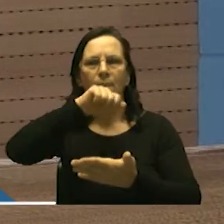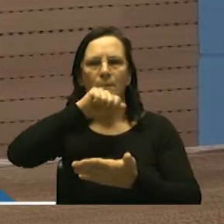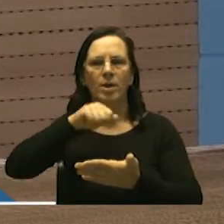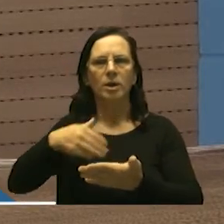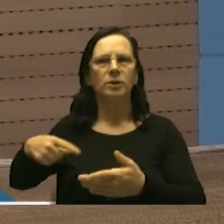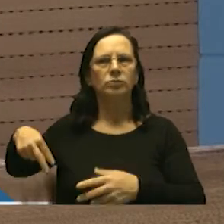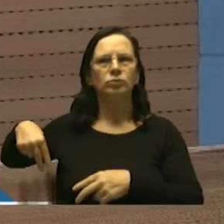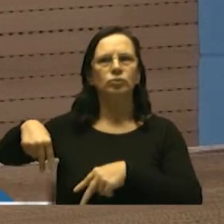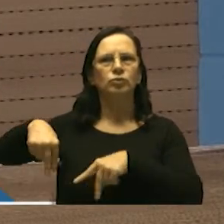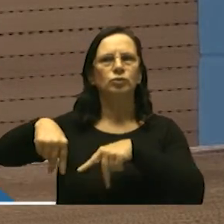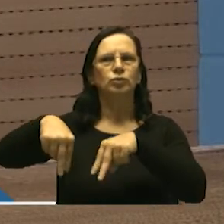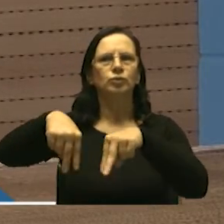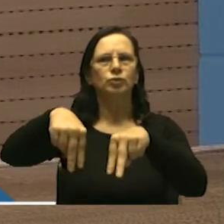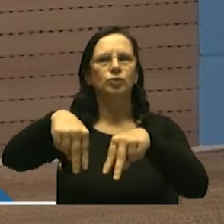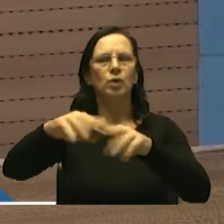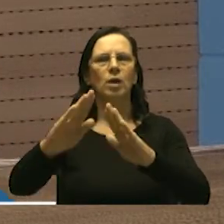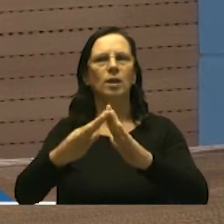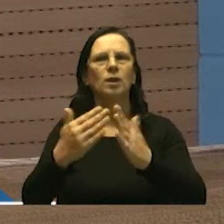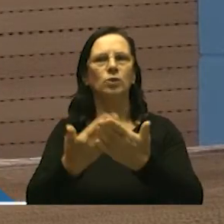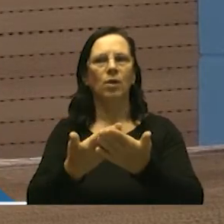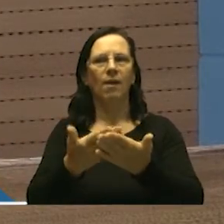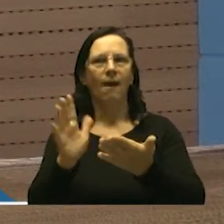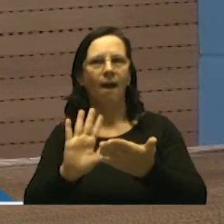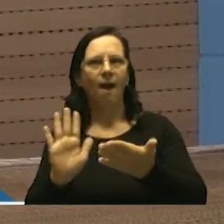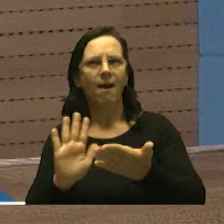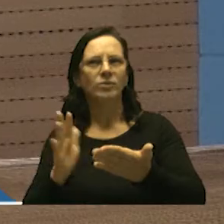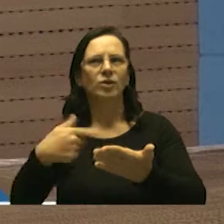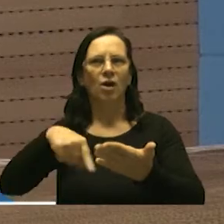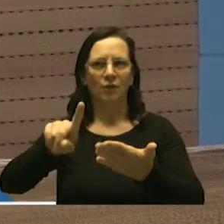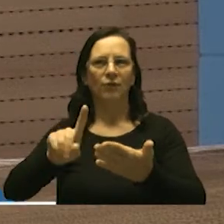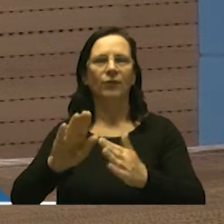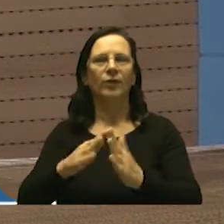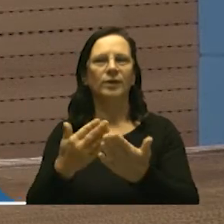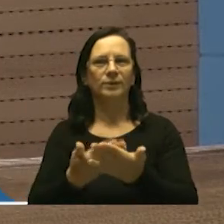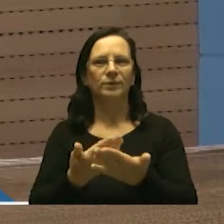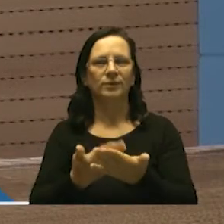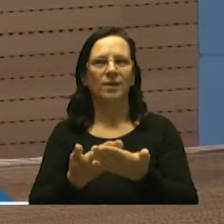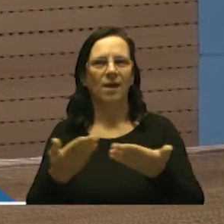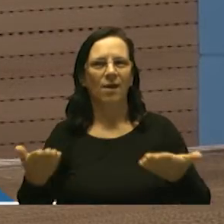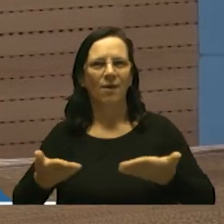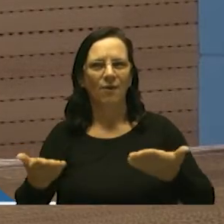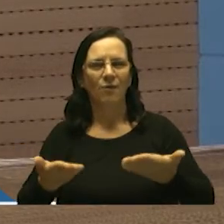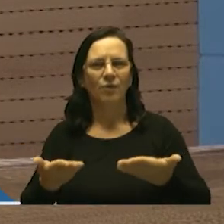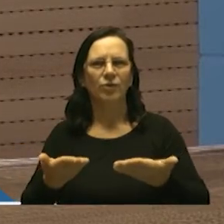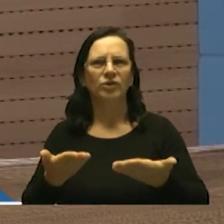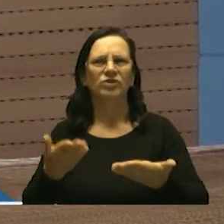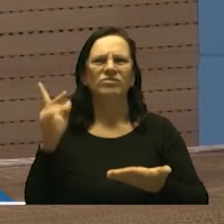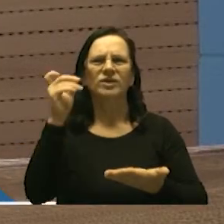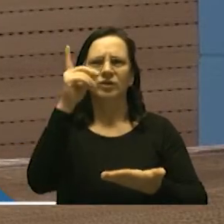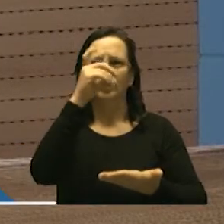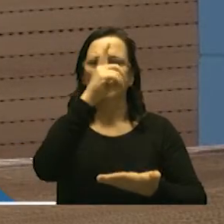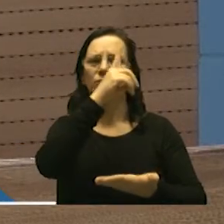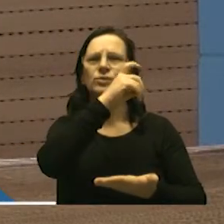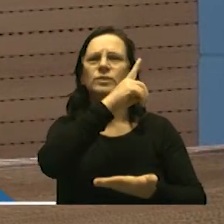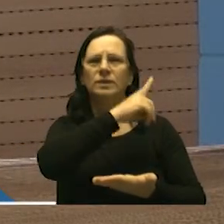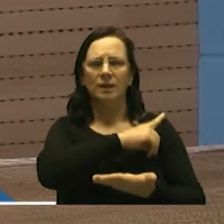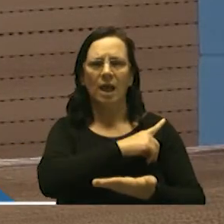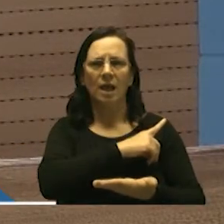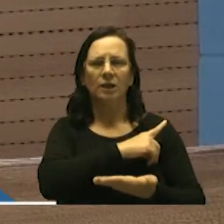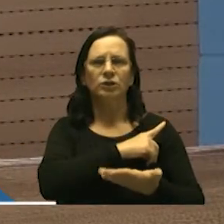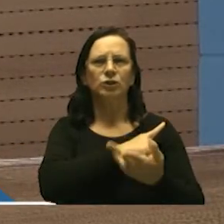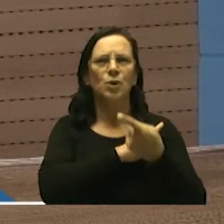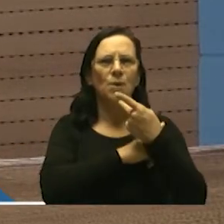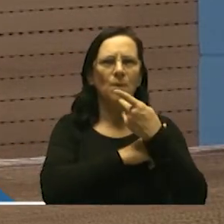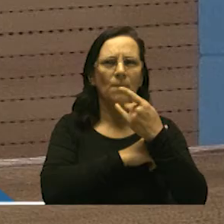escola e ia buscar até a porta da escola e qual é a dificuldade hoje de um professor trazer o pai para a sala de aula muitas vezes